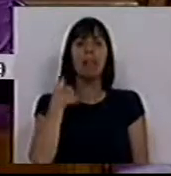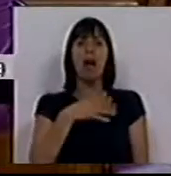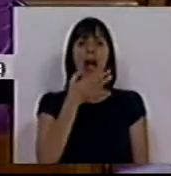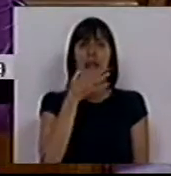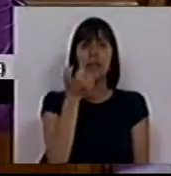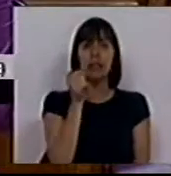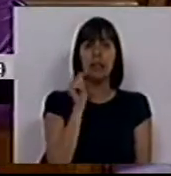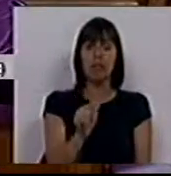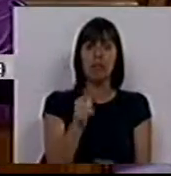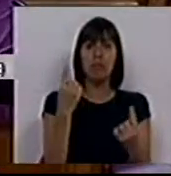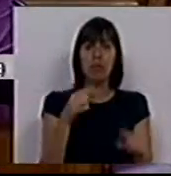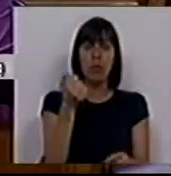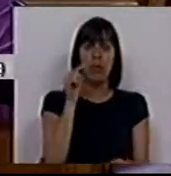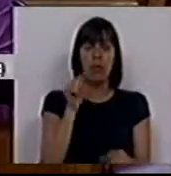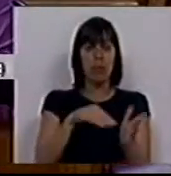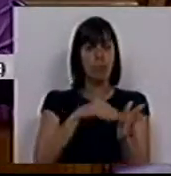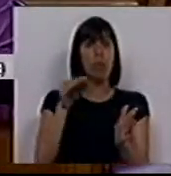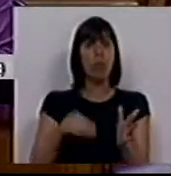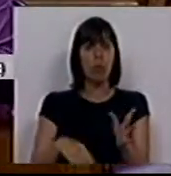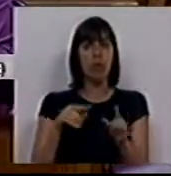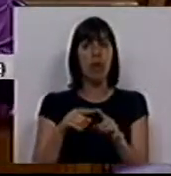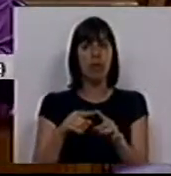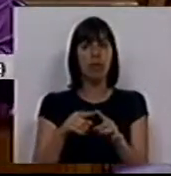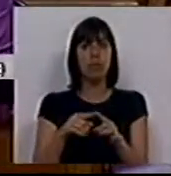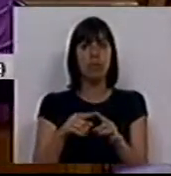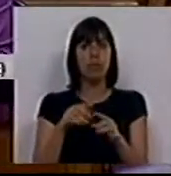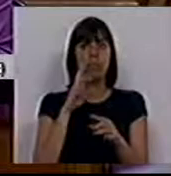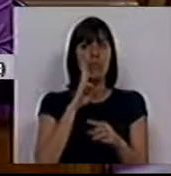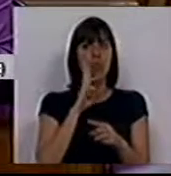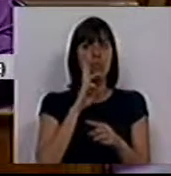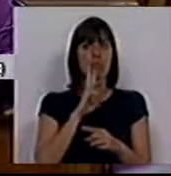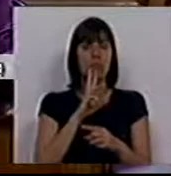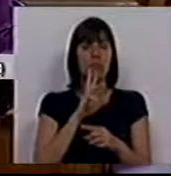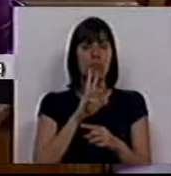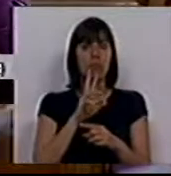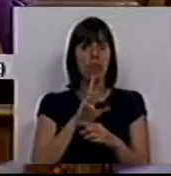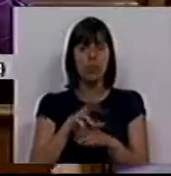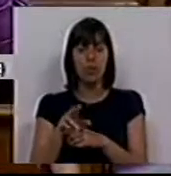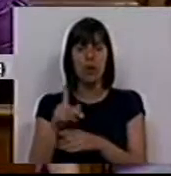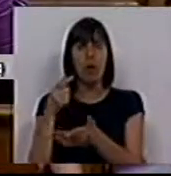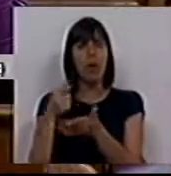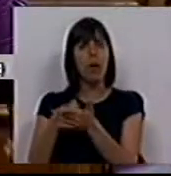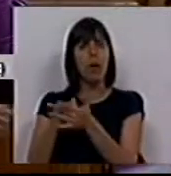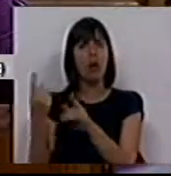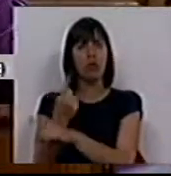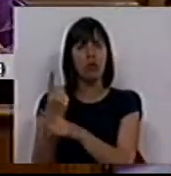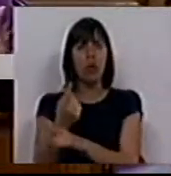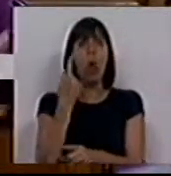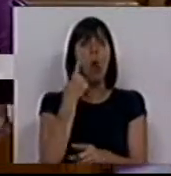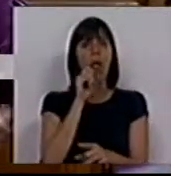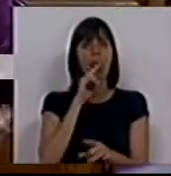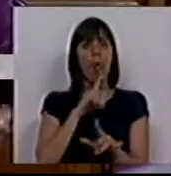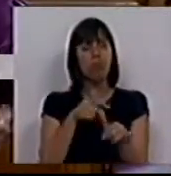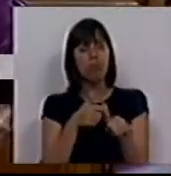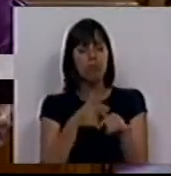só 5 mil destes contratos estão nos museus e monumentos. E quero ver se nos pode